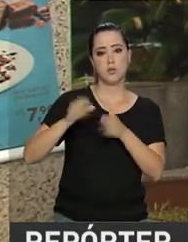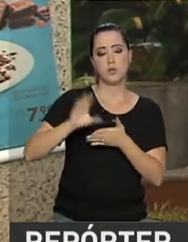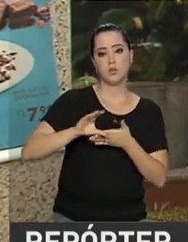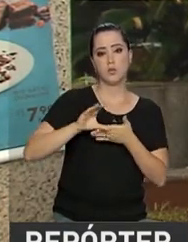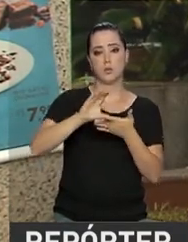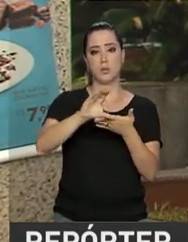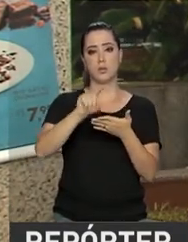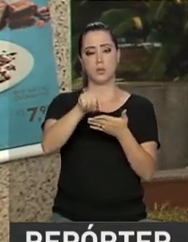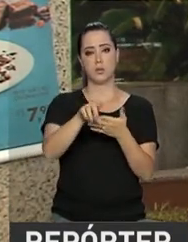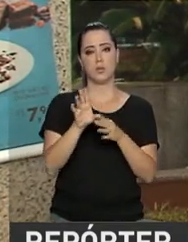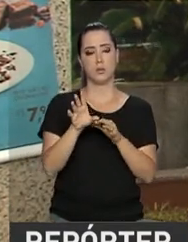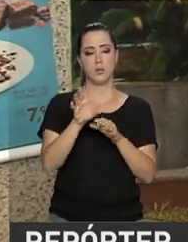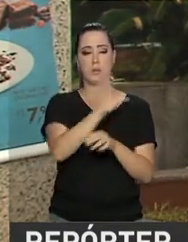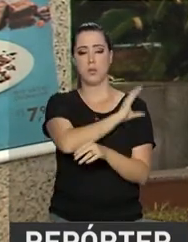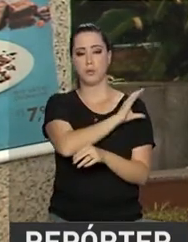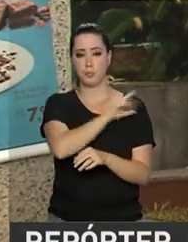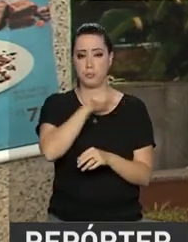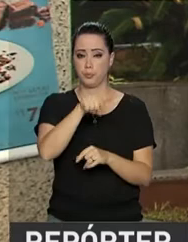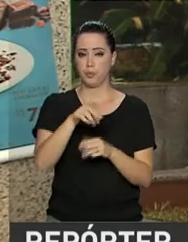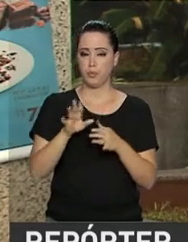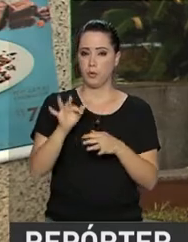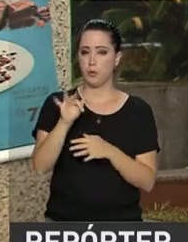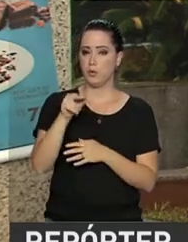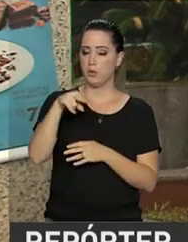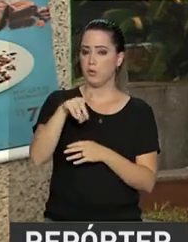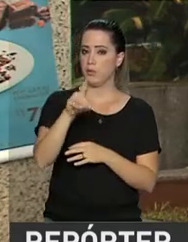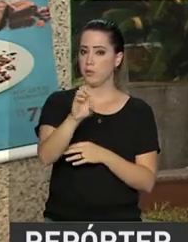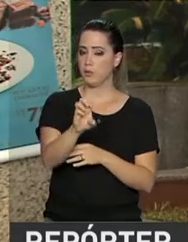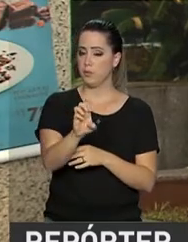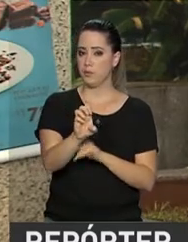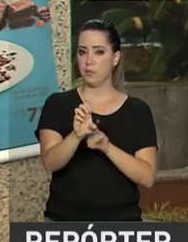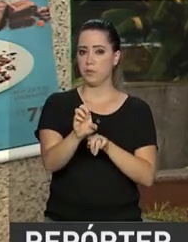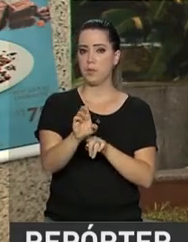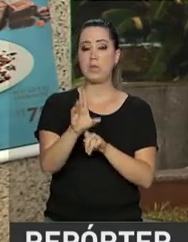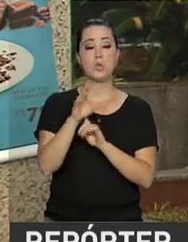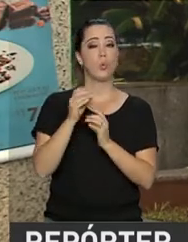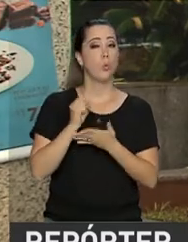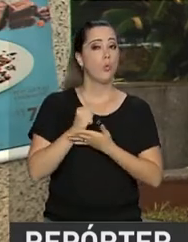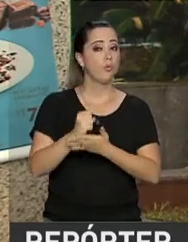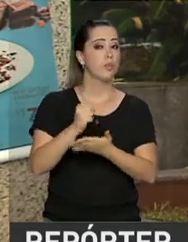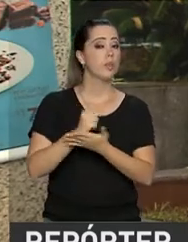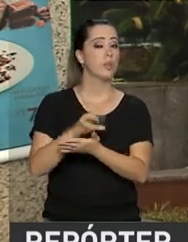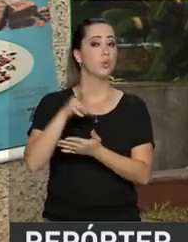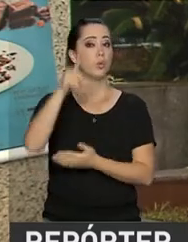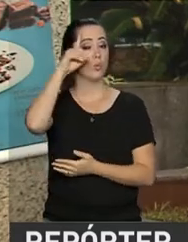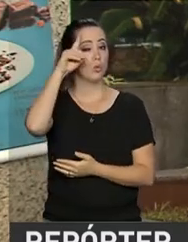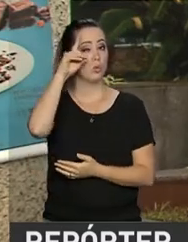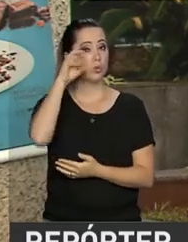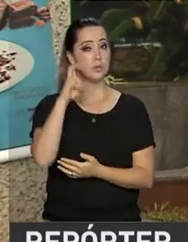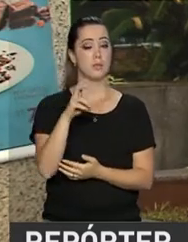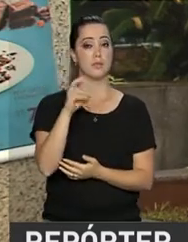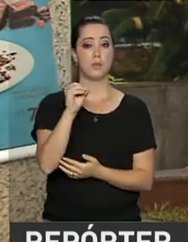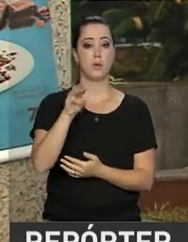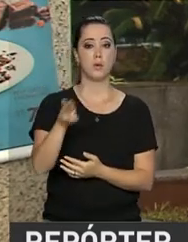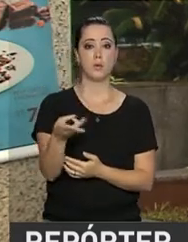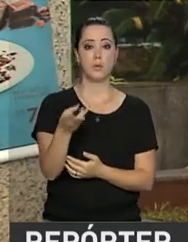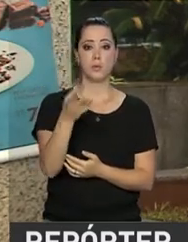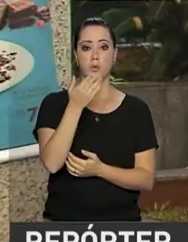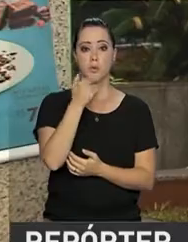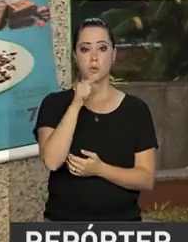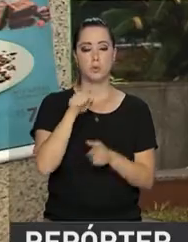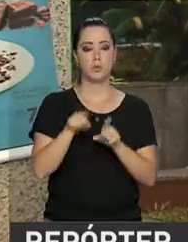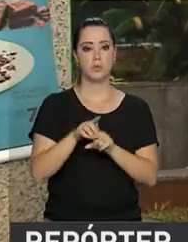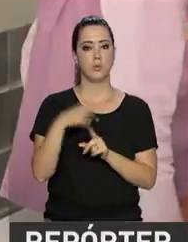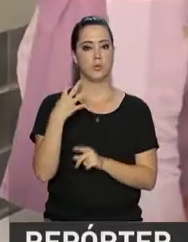da Educação, todos os dias são ofertadas 50 milhões de refeições para 42 milhões de estudantes da